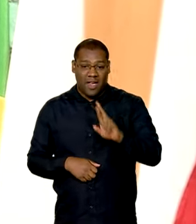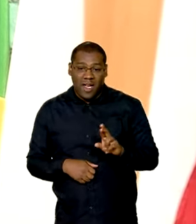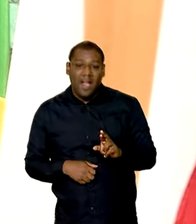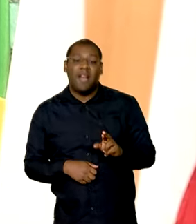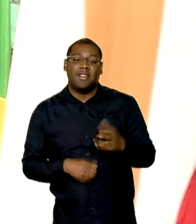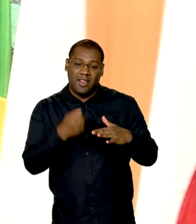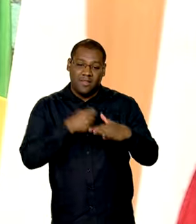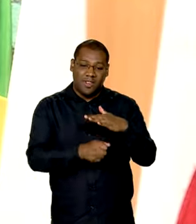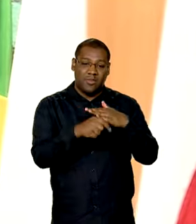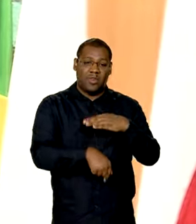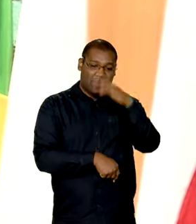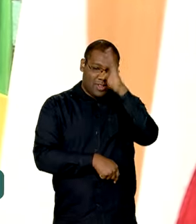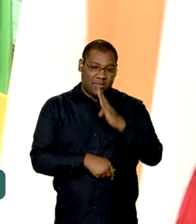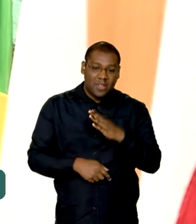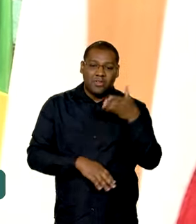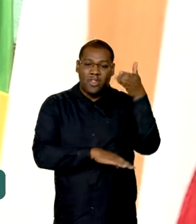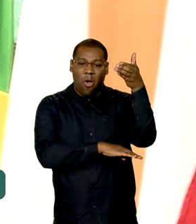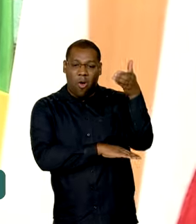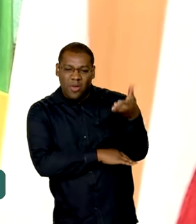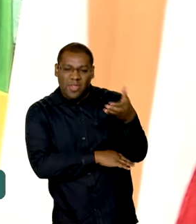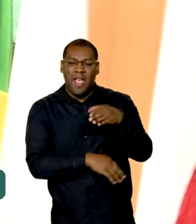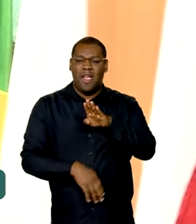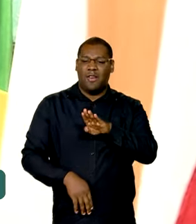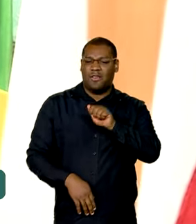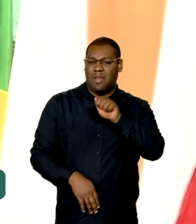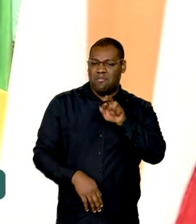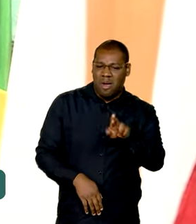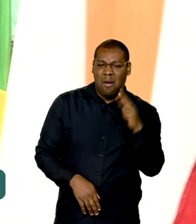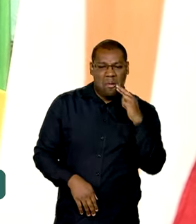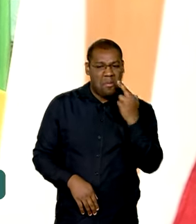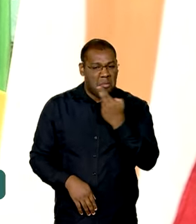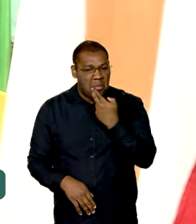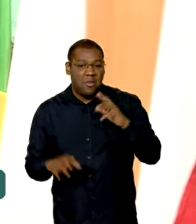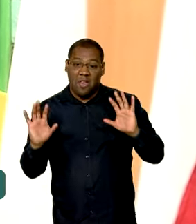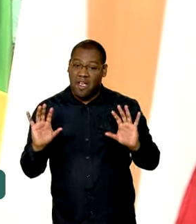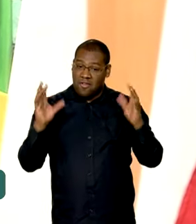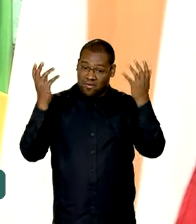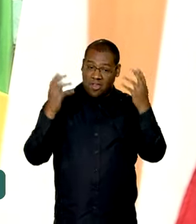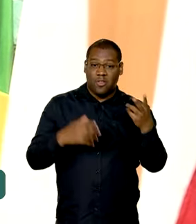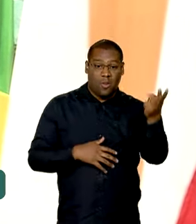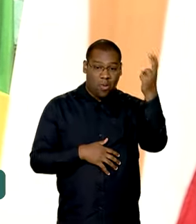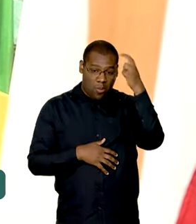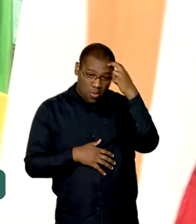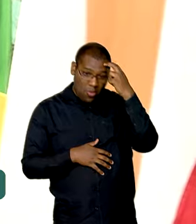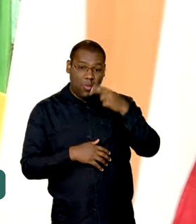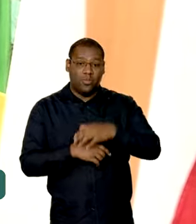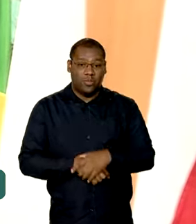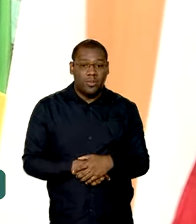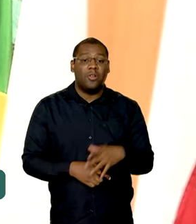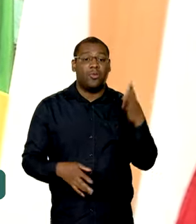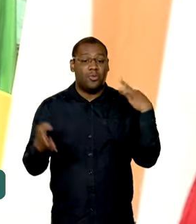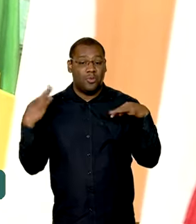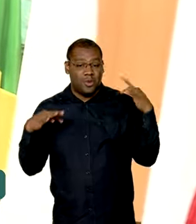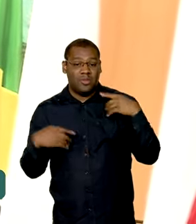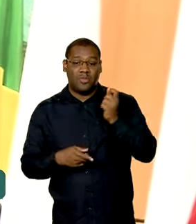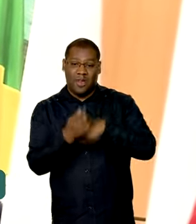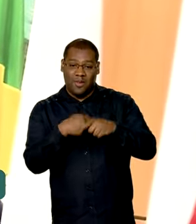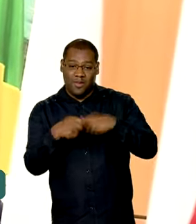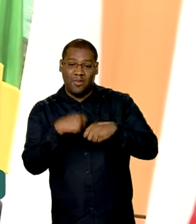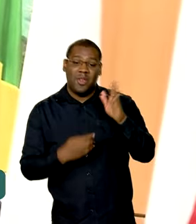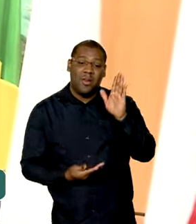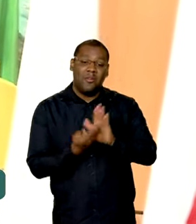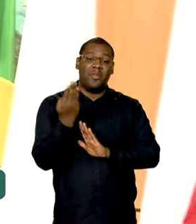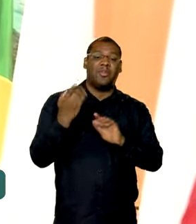hospedagens, bares, restaurantes, eventos culturais, enfim, na economia do turismo. Isso significa emprego, isso